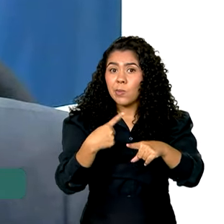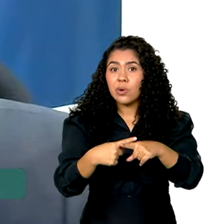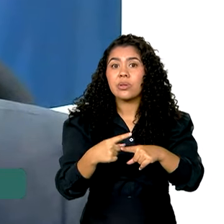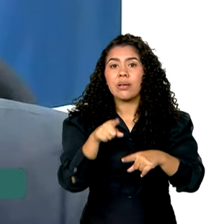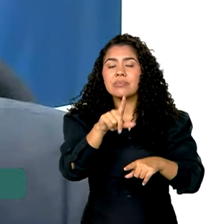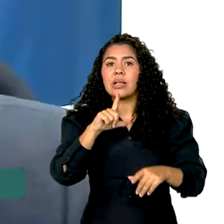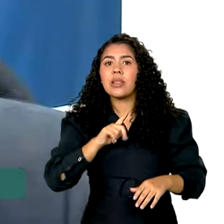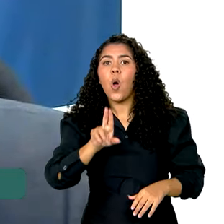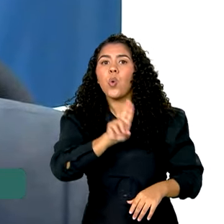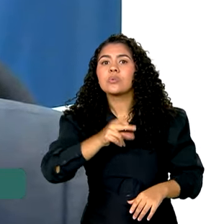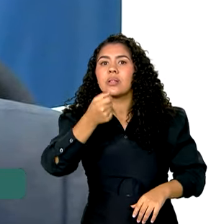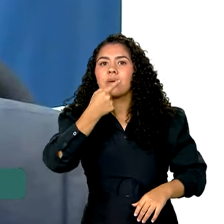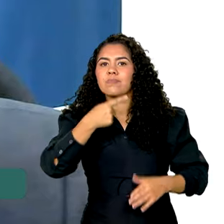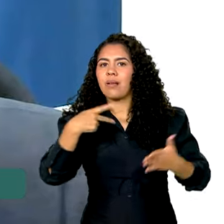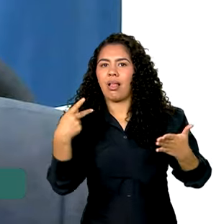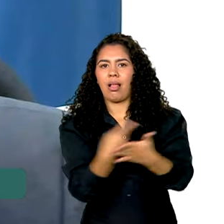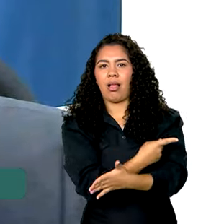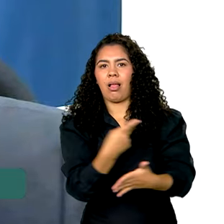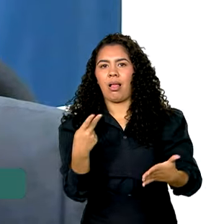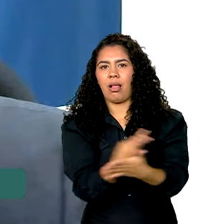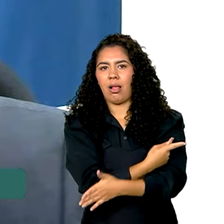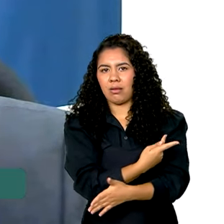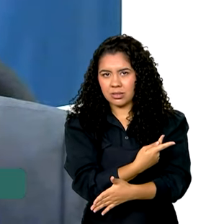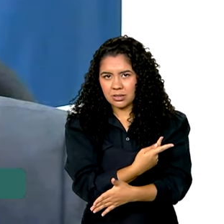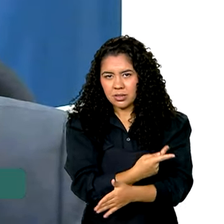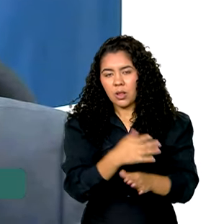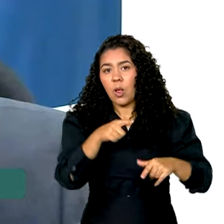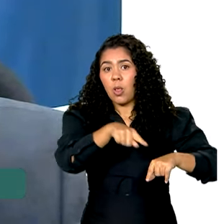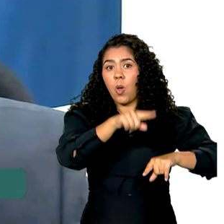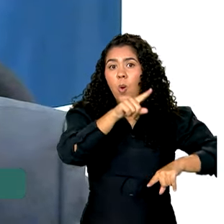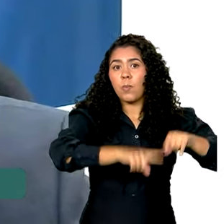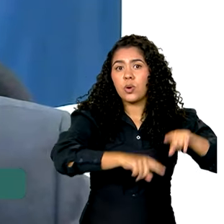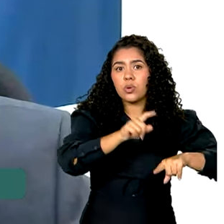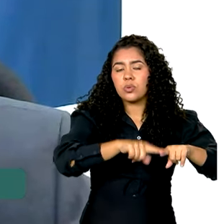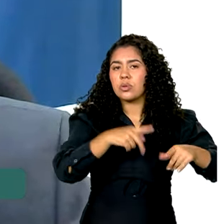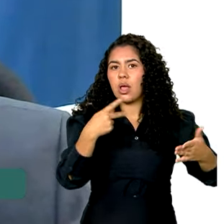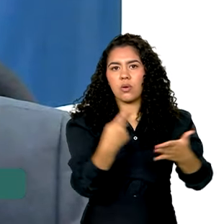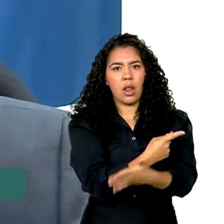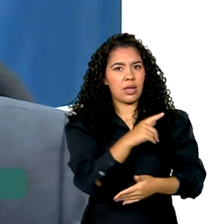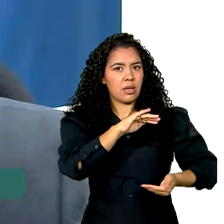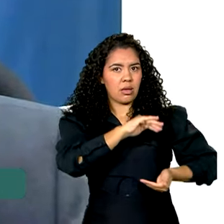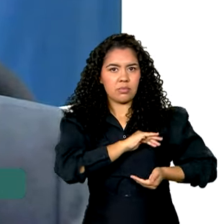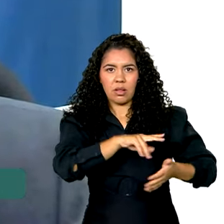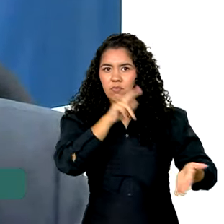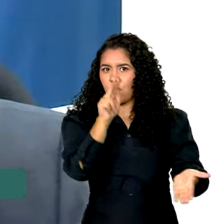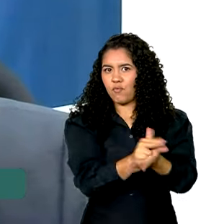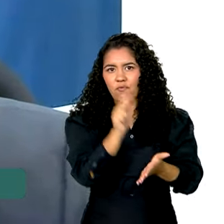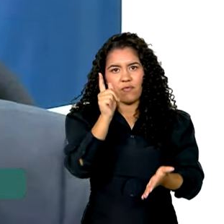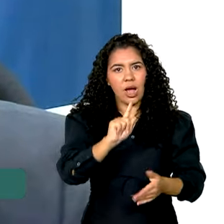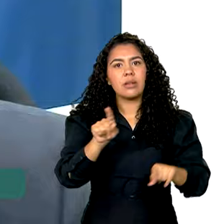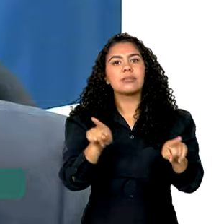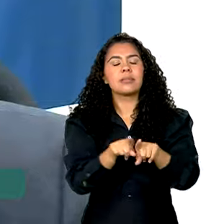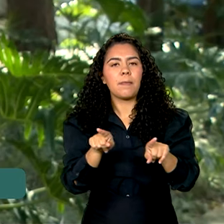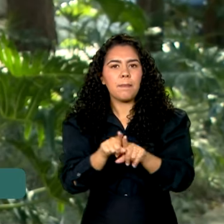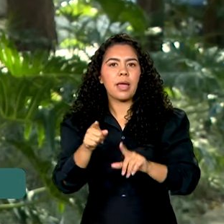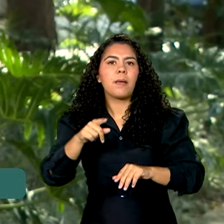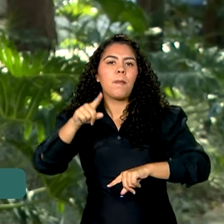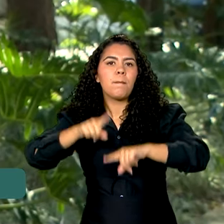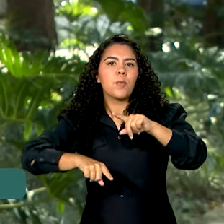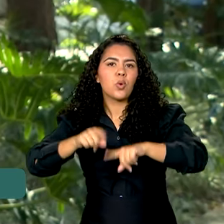lidando com um produto irregular. Quer seja ele um produto irregular, não reconhecido pela Anvisa, ou mesmo um produto falsificado.